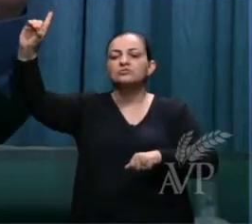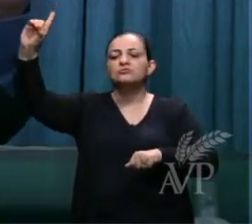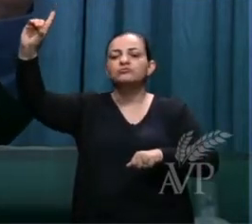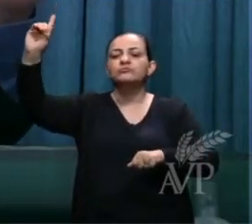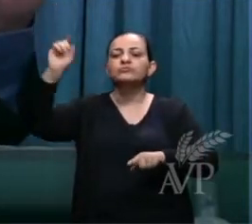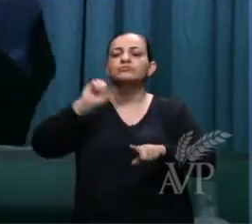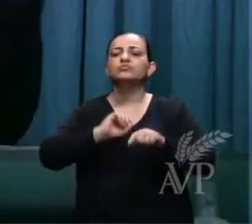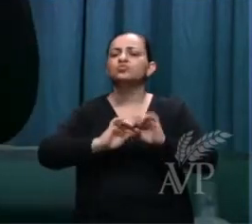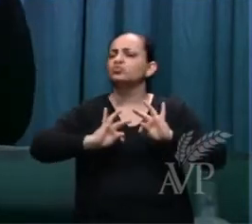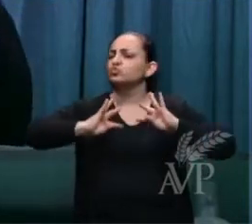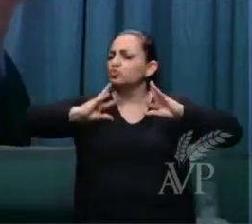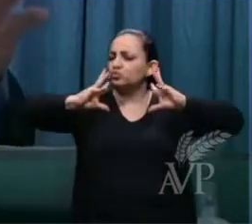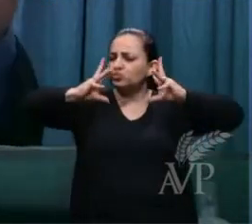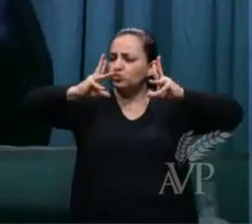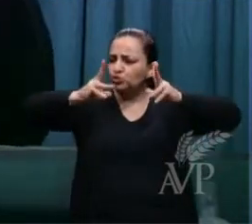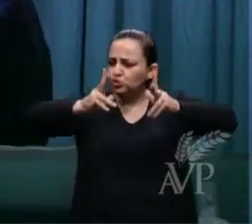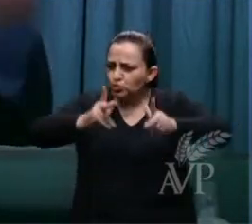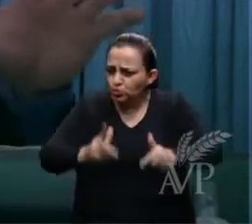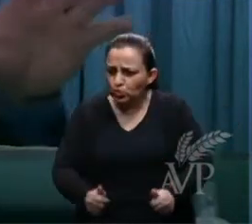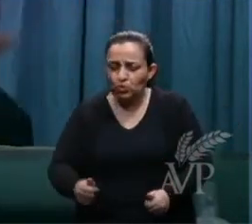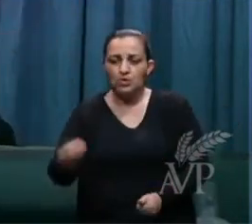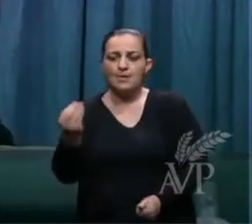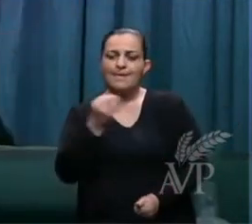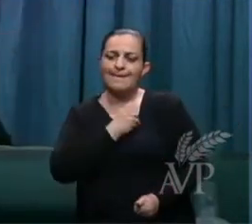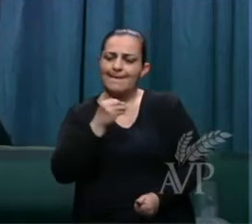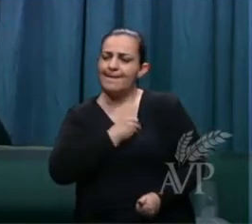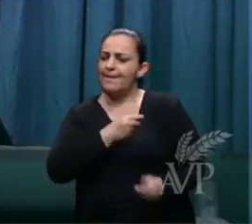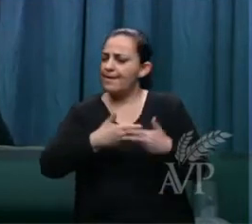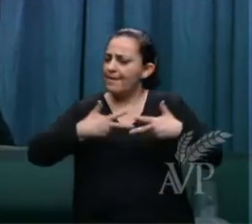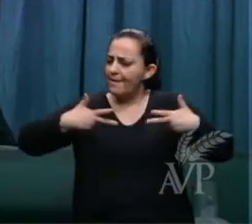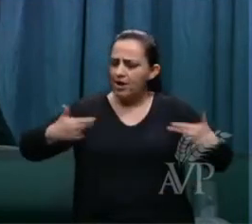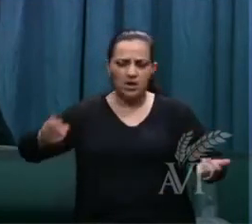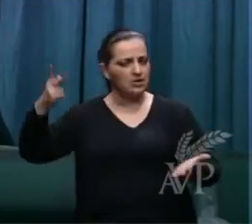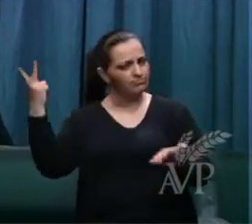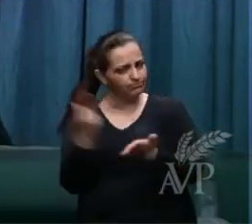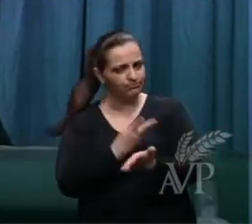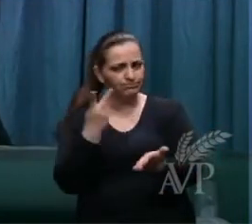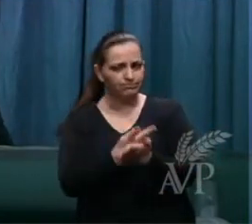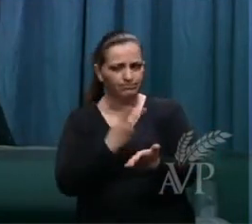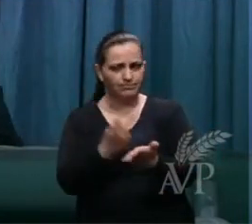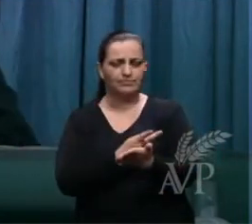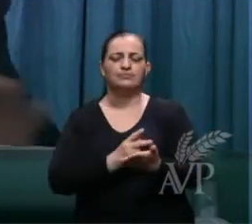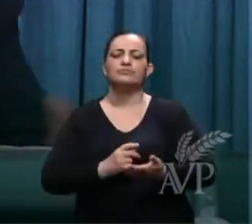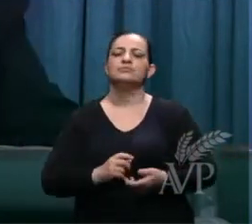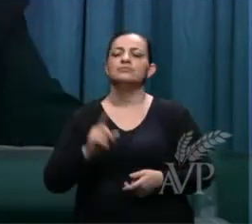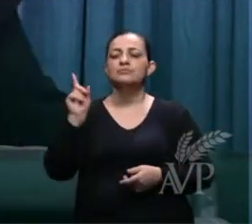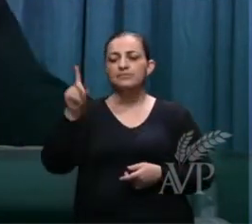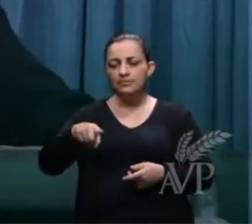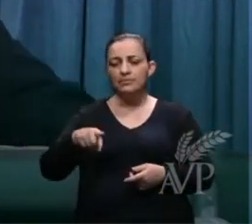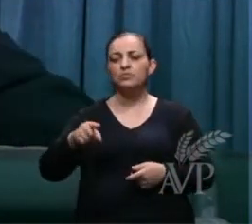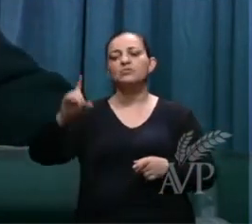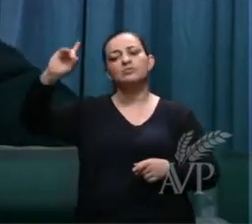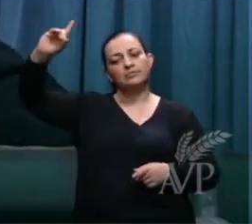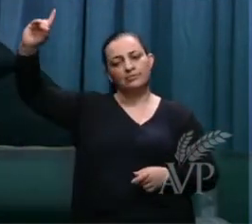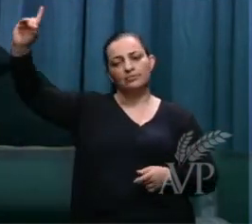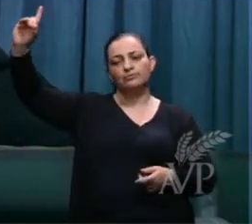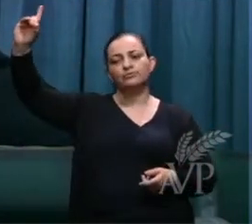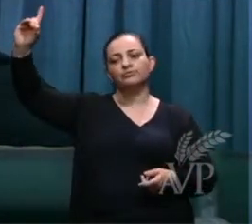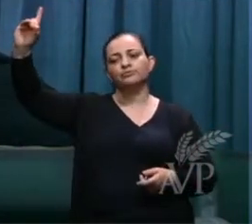todo pecado todas coisas erradas é Deus